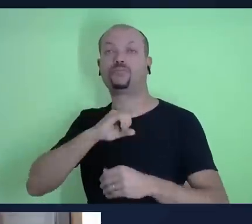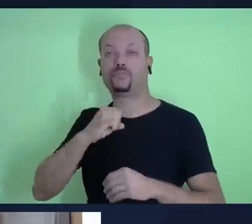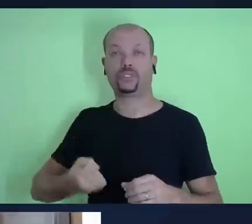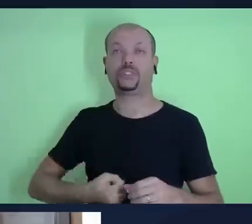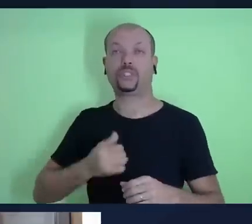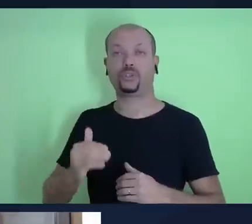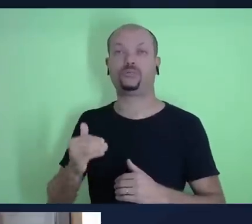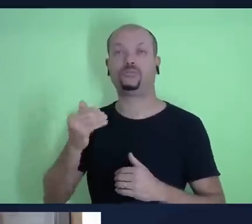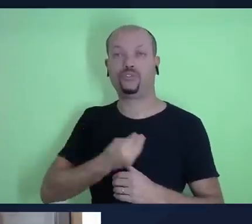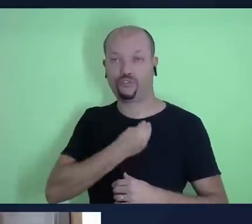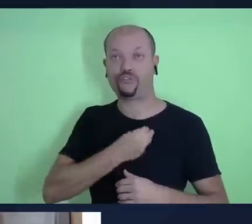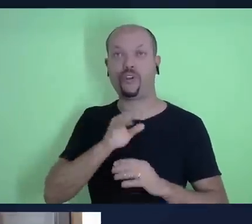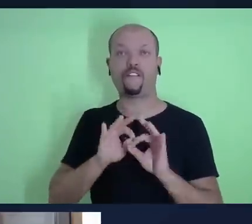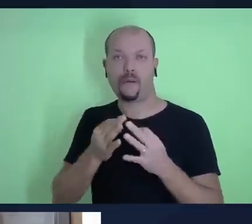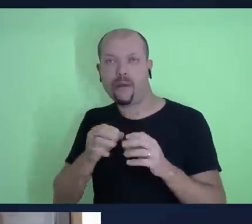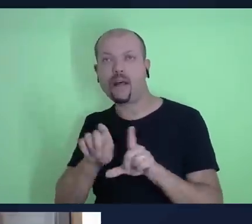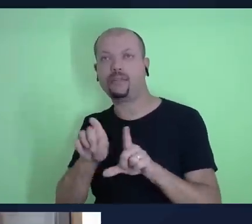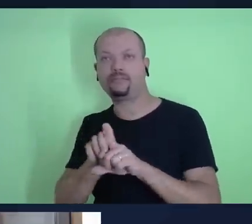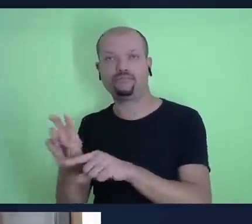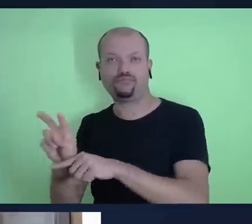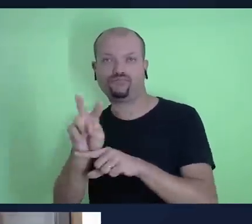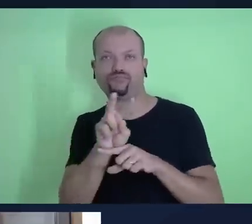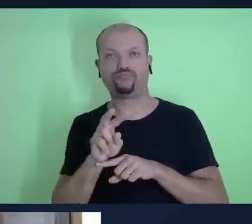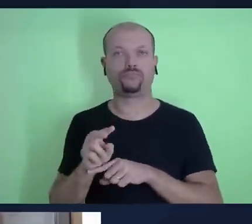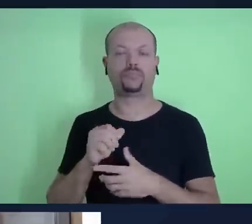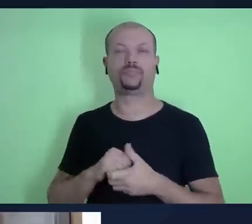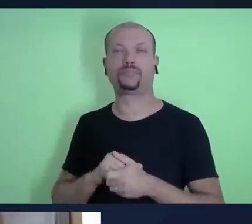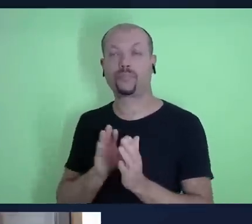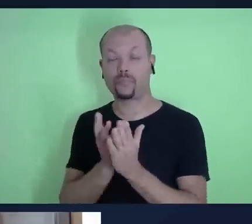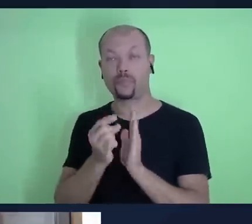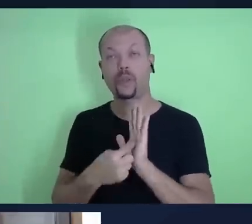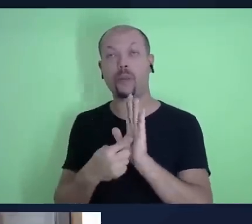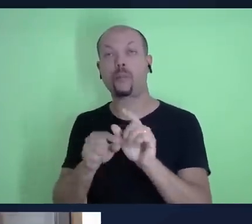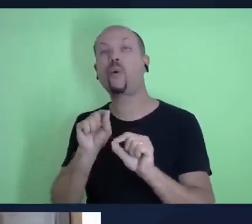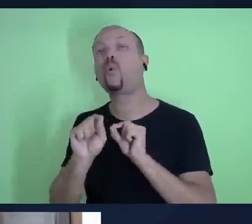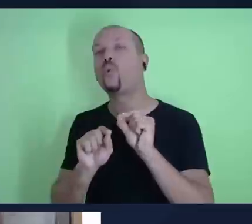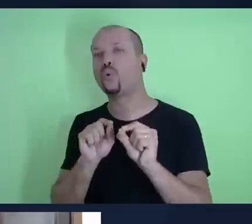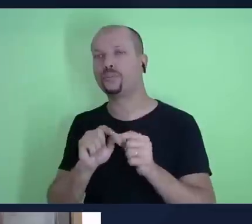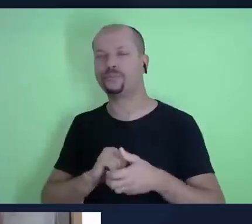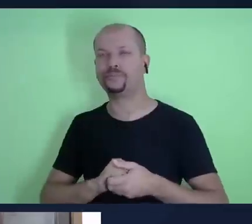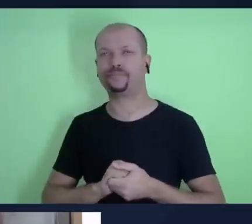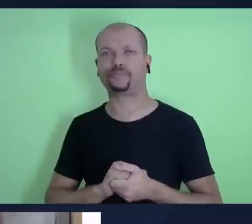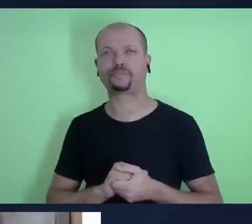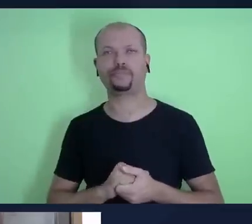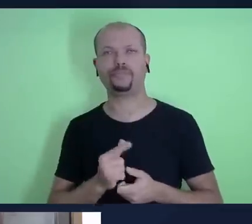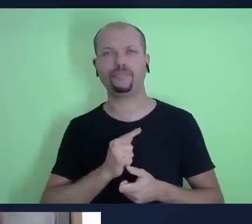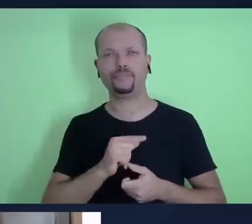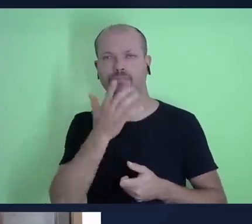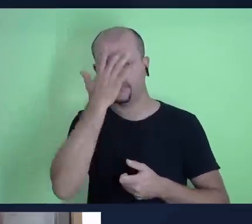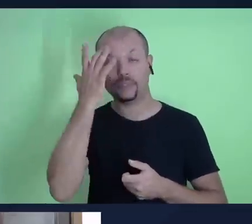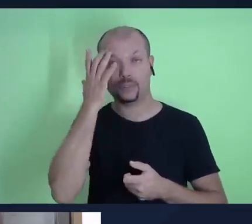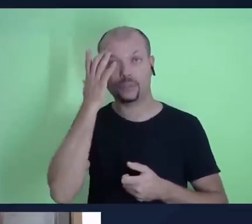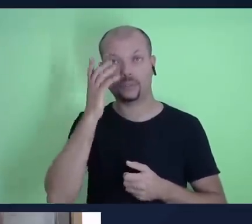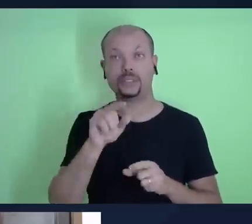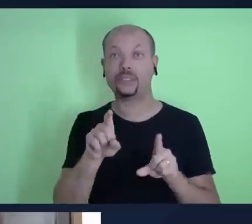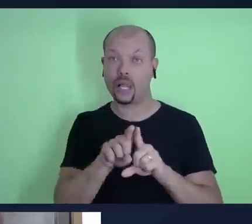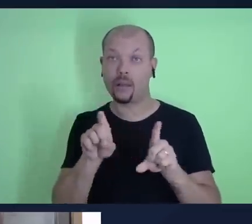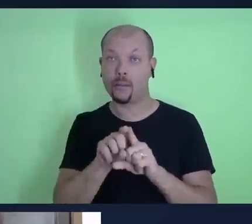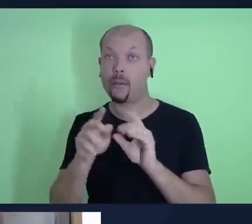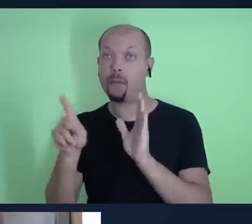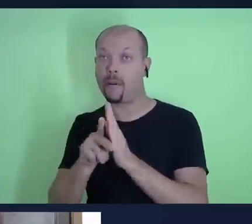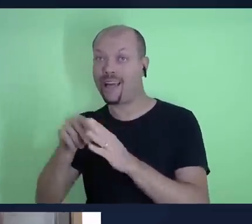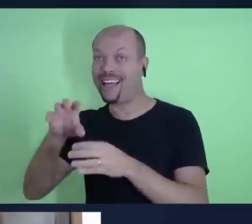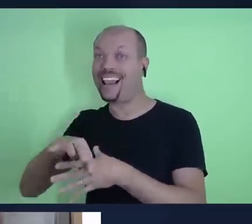A Bíblia relata, inclusive, que existiam pessoas designadas entre os levitas que